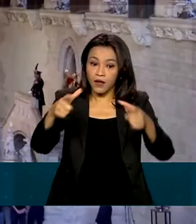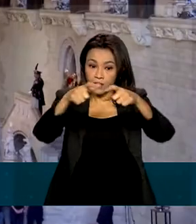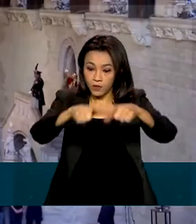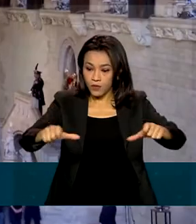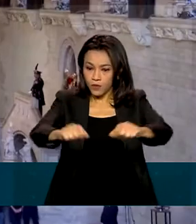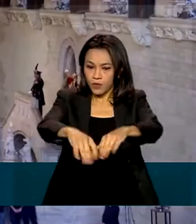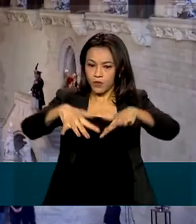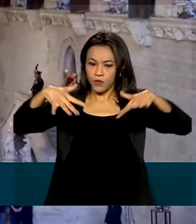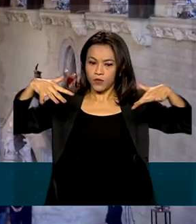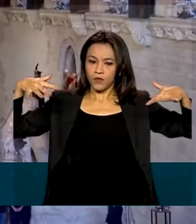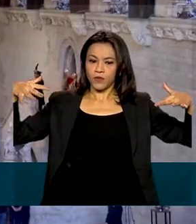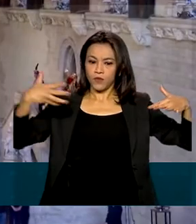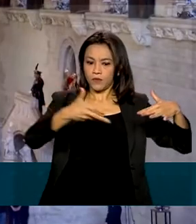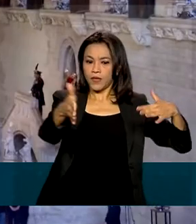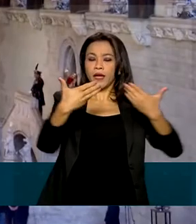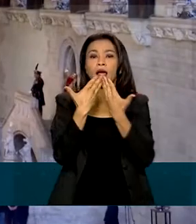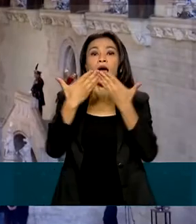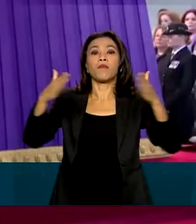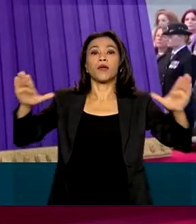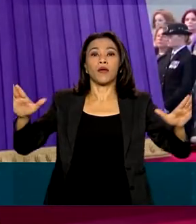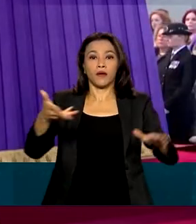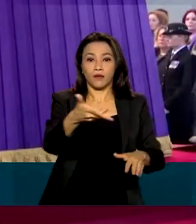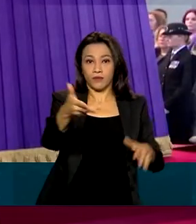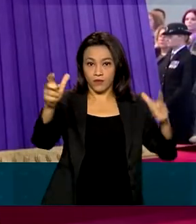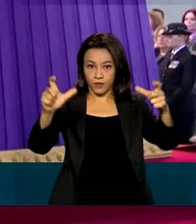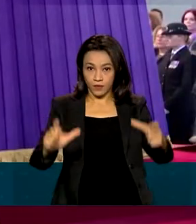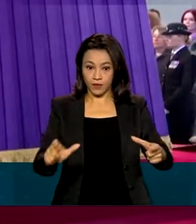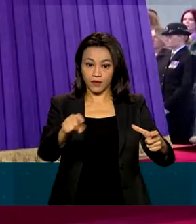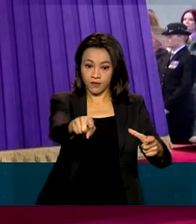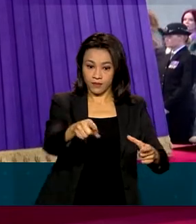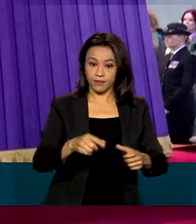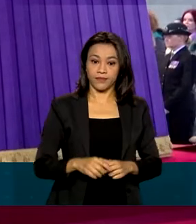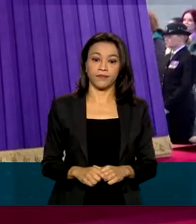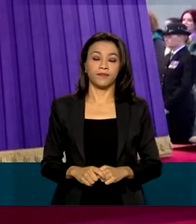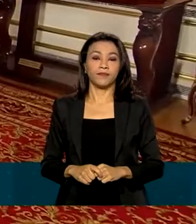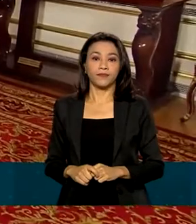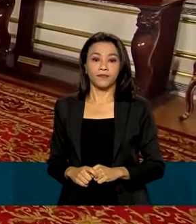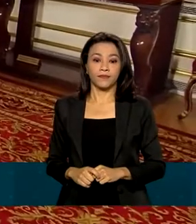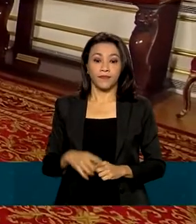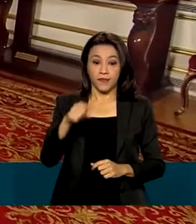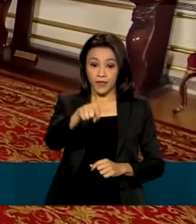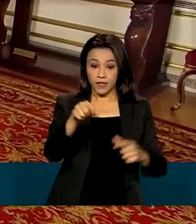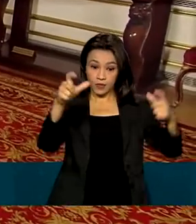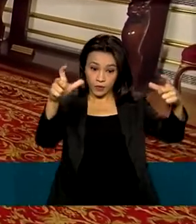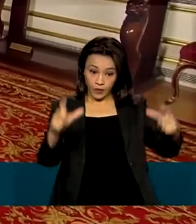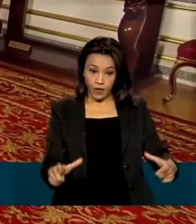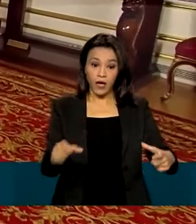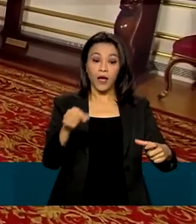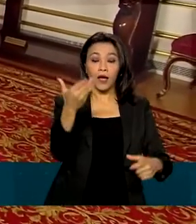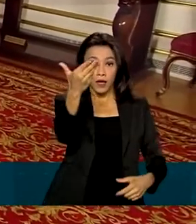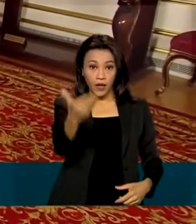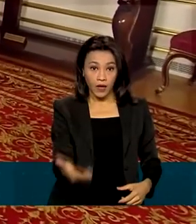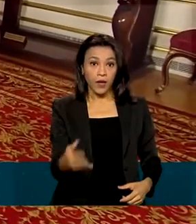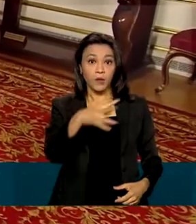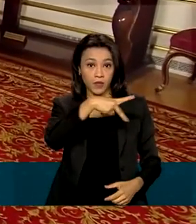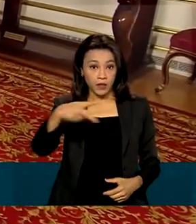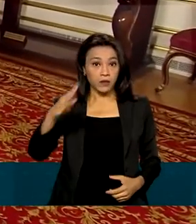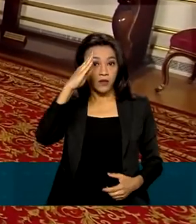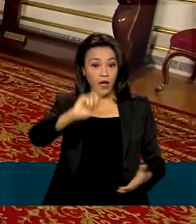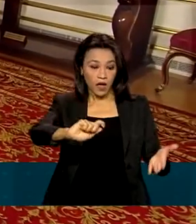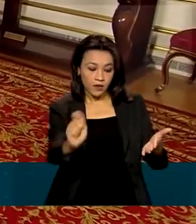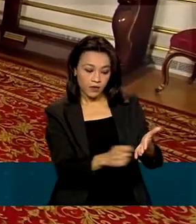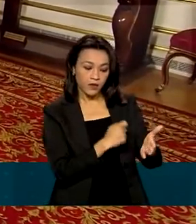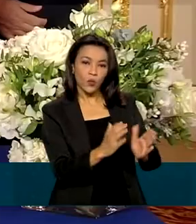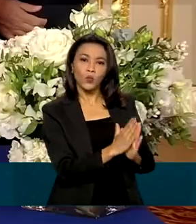onde acontecia o velório aberto ao público da rainha Elizabeth II. No local, o presidente assinou o livro de